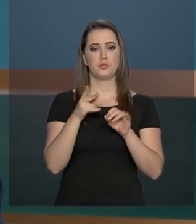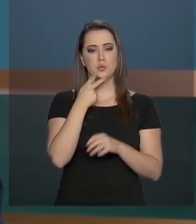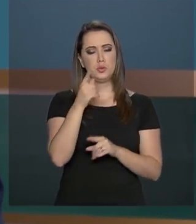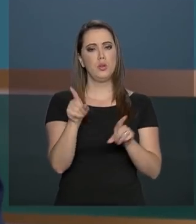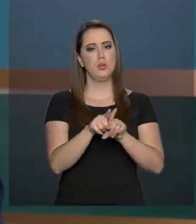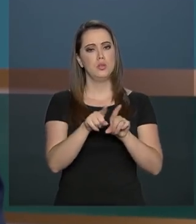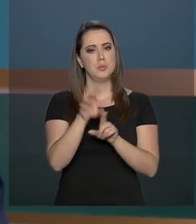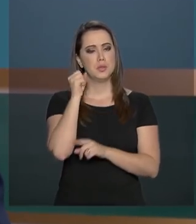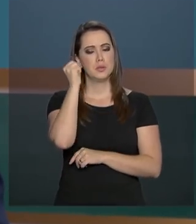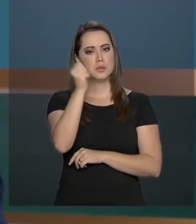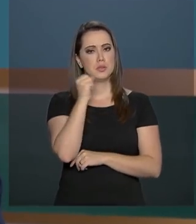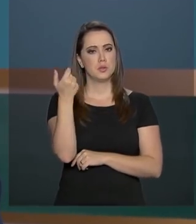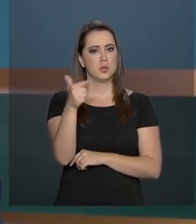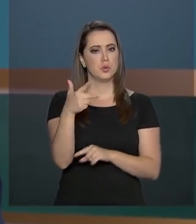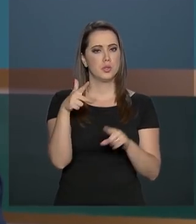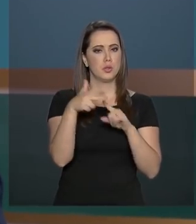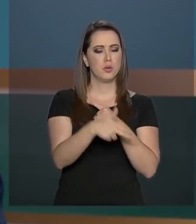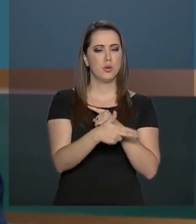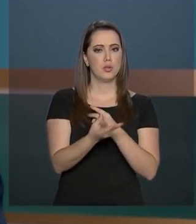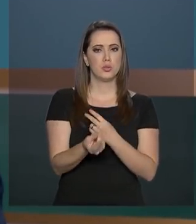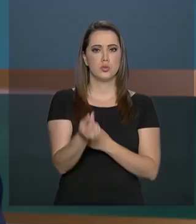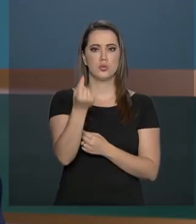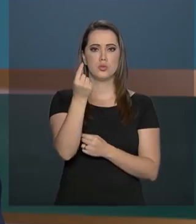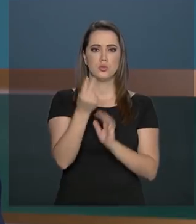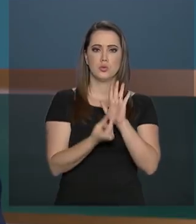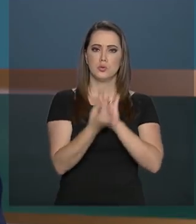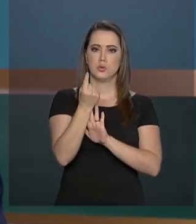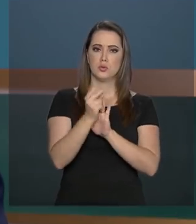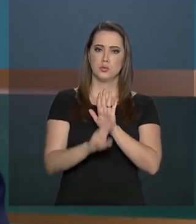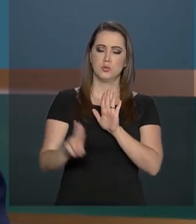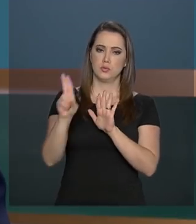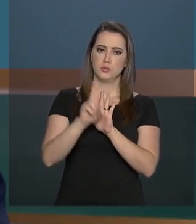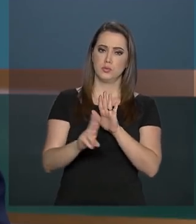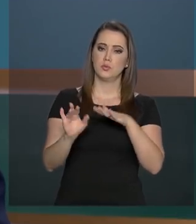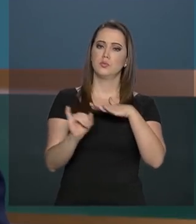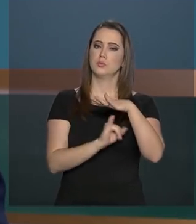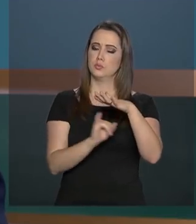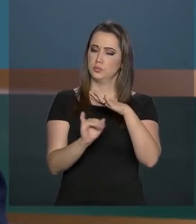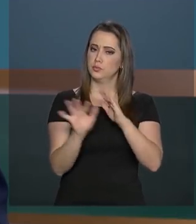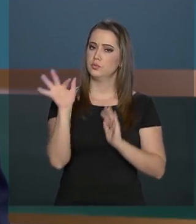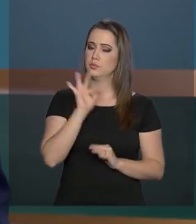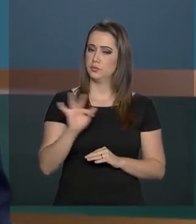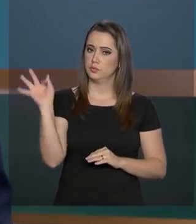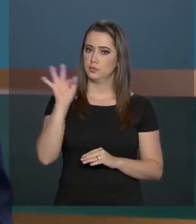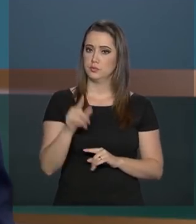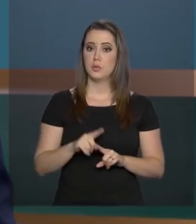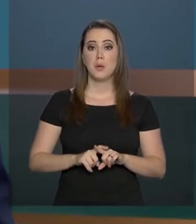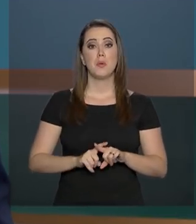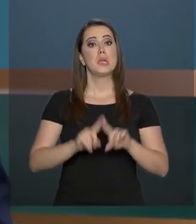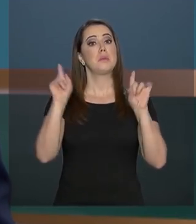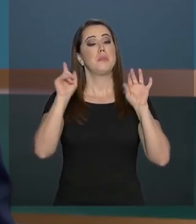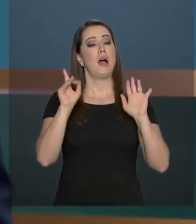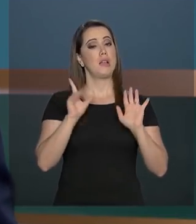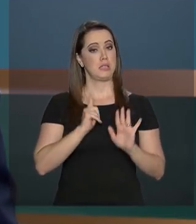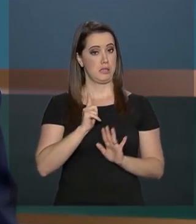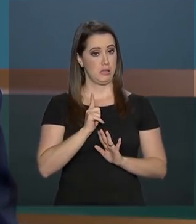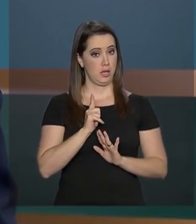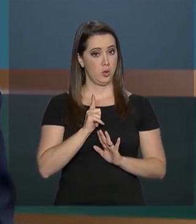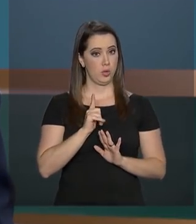ainda aos senadores que não há corte de recursos no orçamento das universidades e institutos federais, e sim,